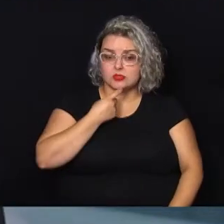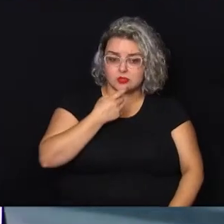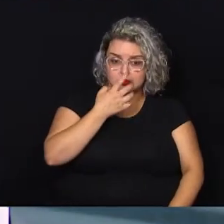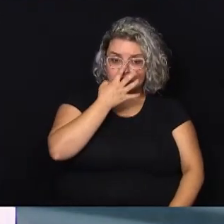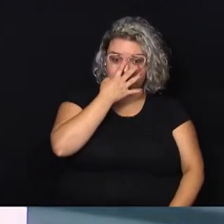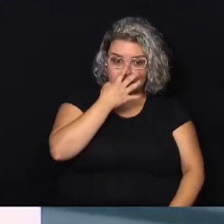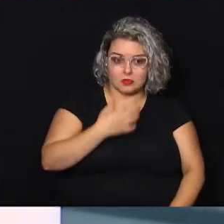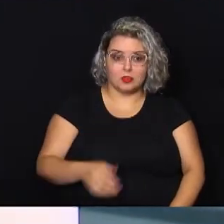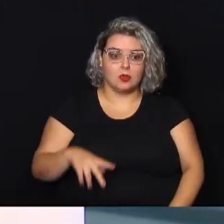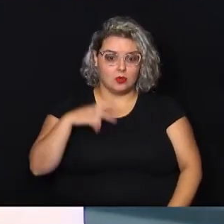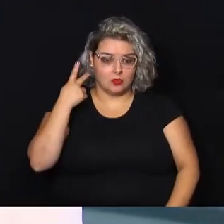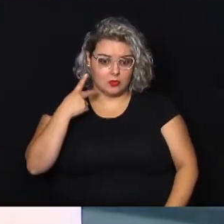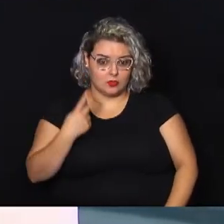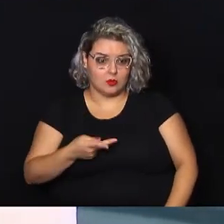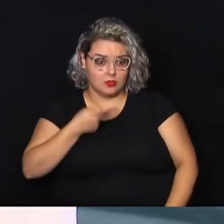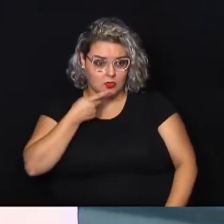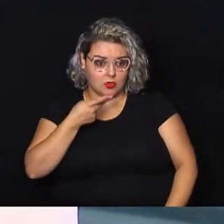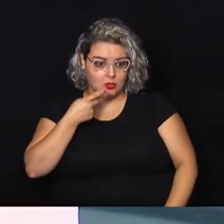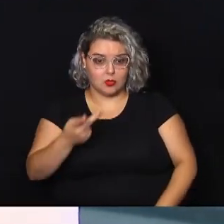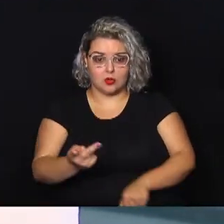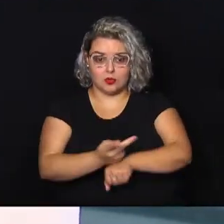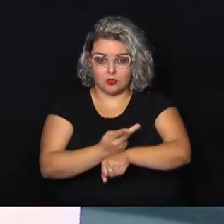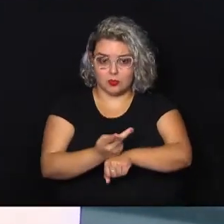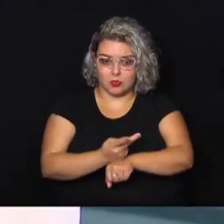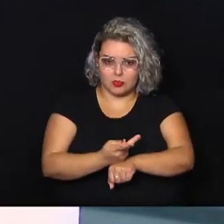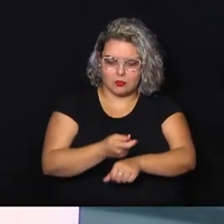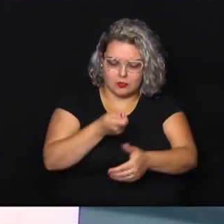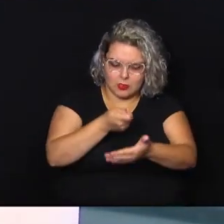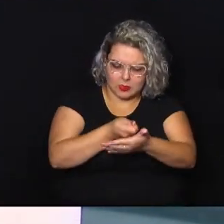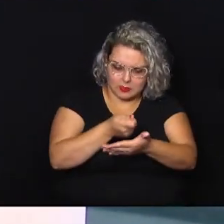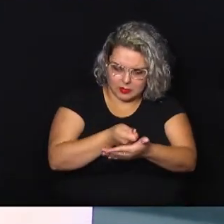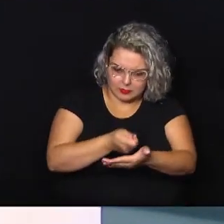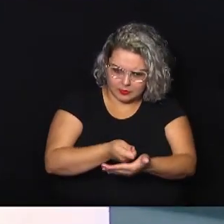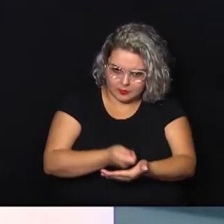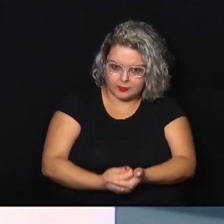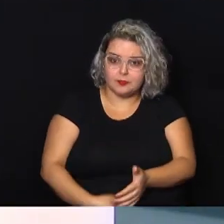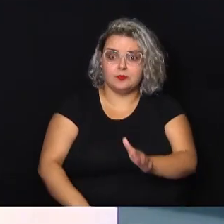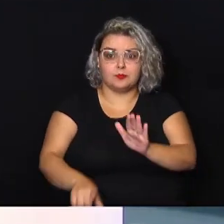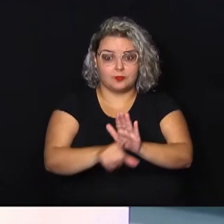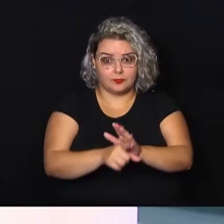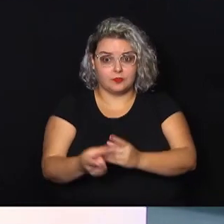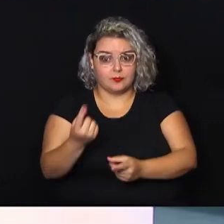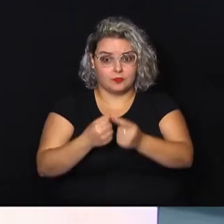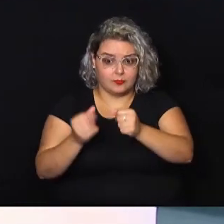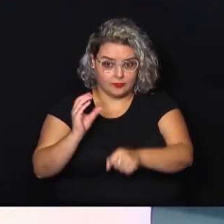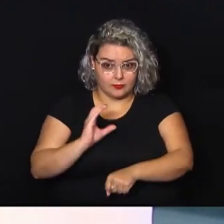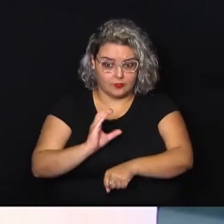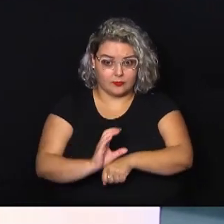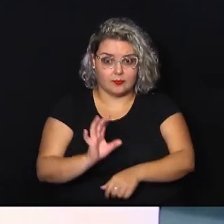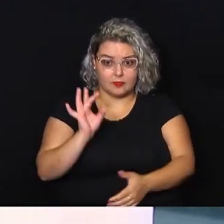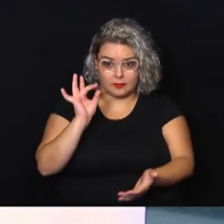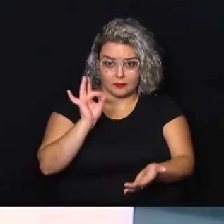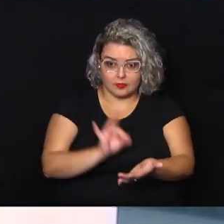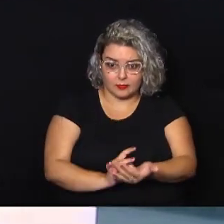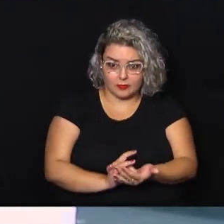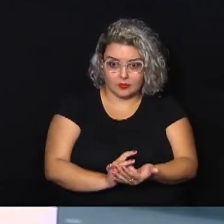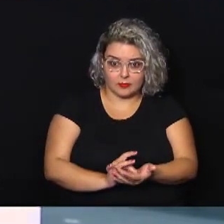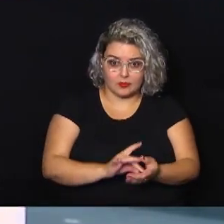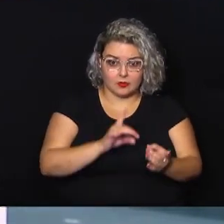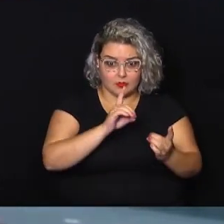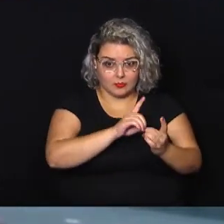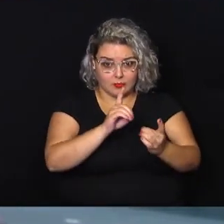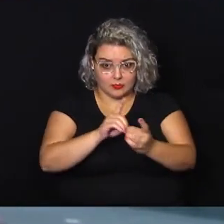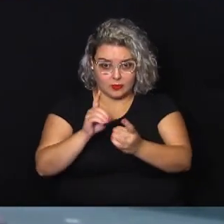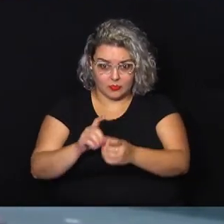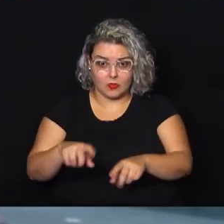parlamentar ressaltou que procurou seguir à risca as leis que regem as emendas. Na realidade, eu contemplei aquilo que